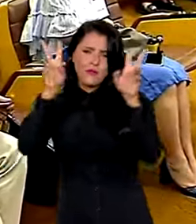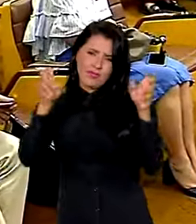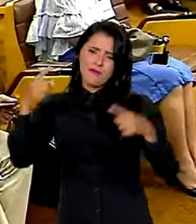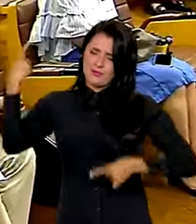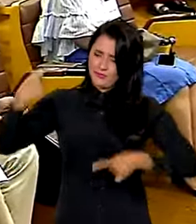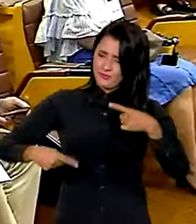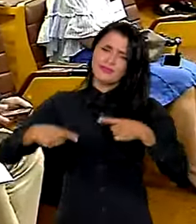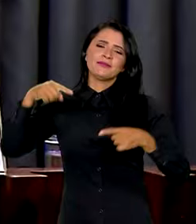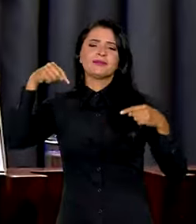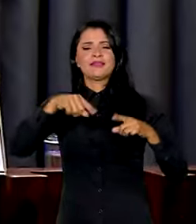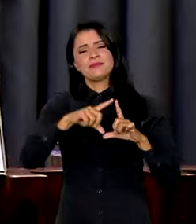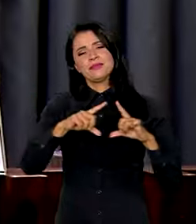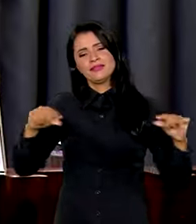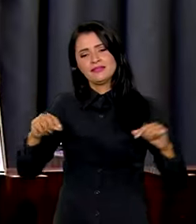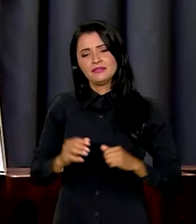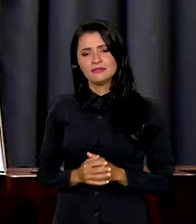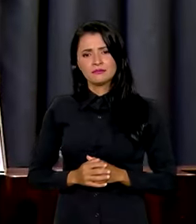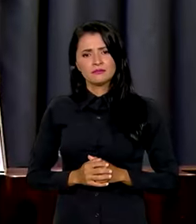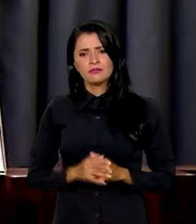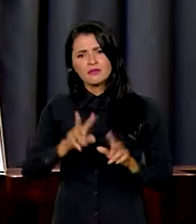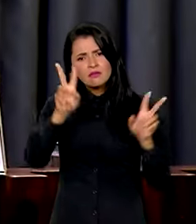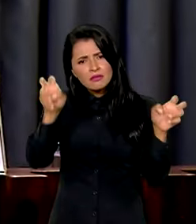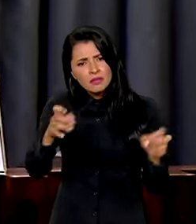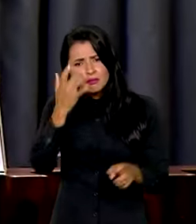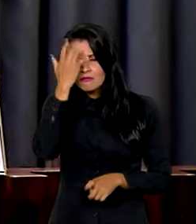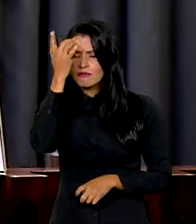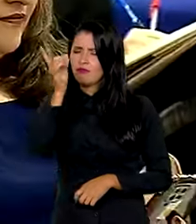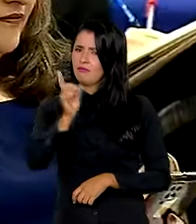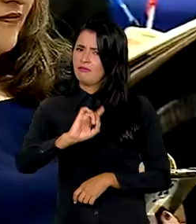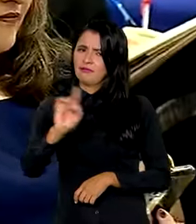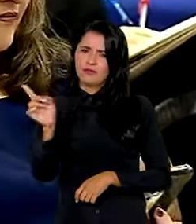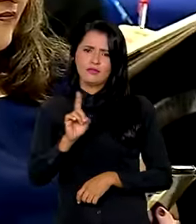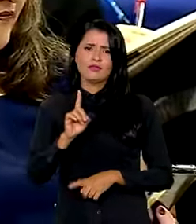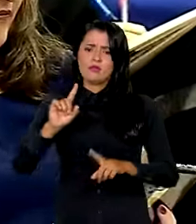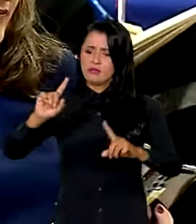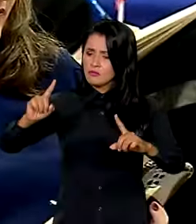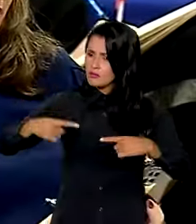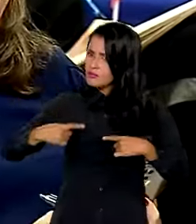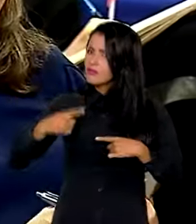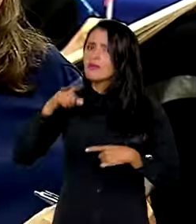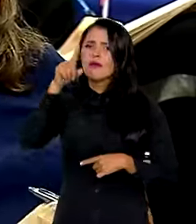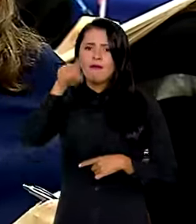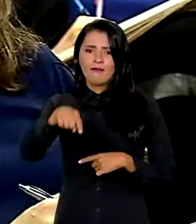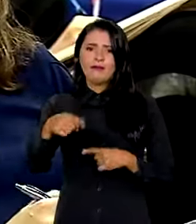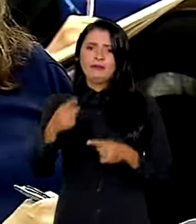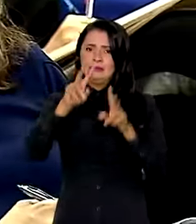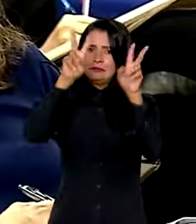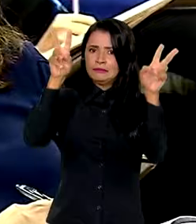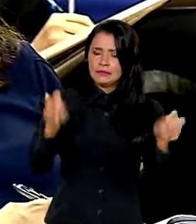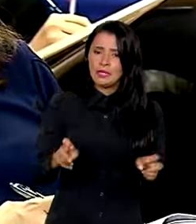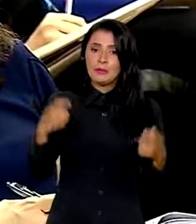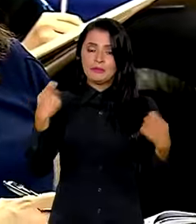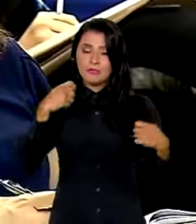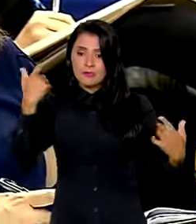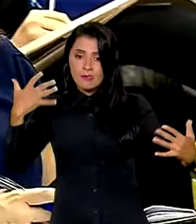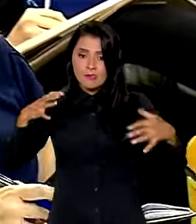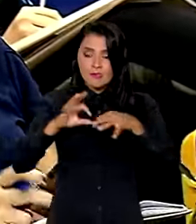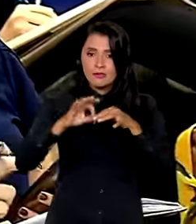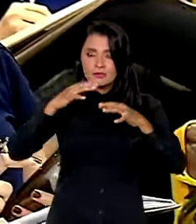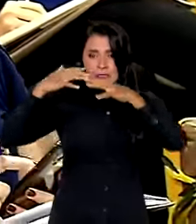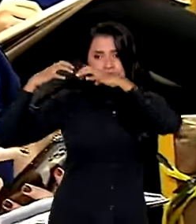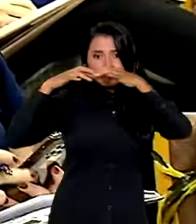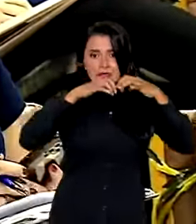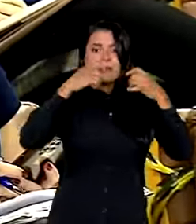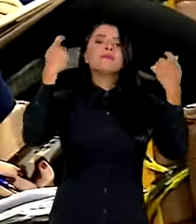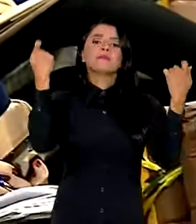discutido em Brasília. Não é uma pauta fácil. É uma pauta desafiante. É uma pauta que envolve a cognição. É uma pauta